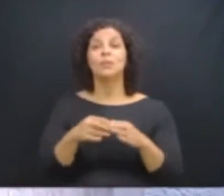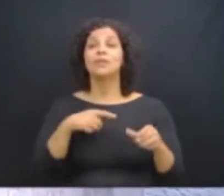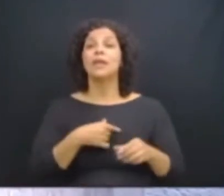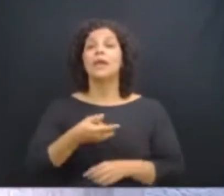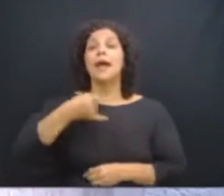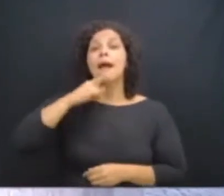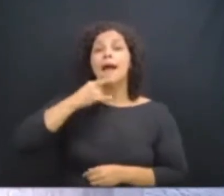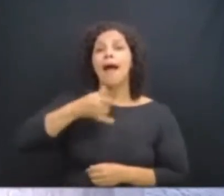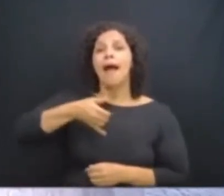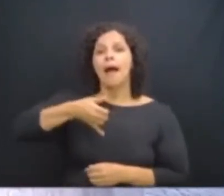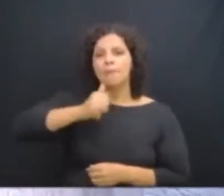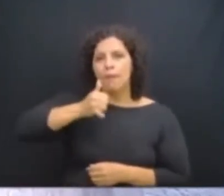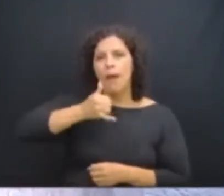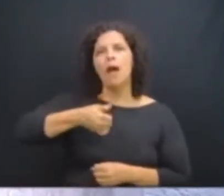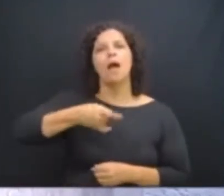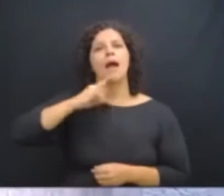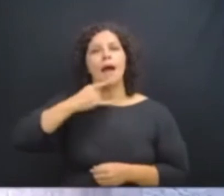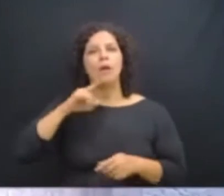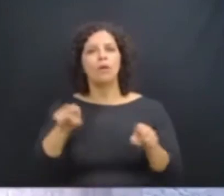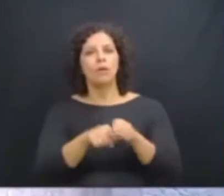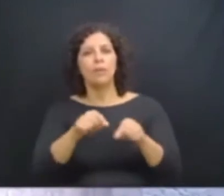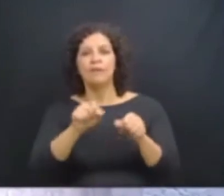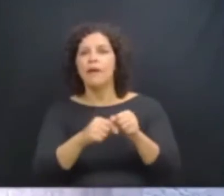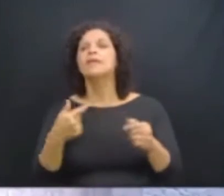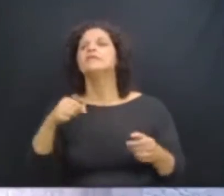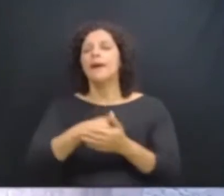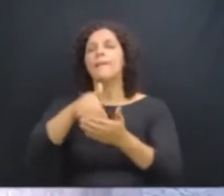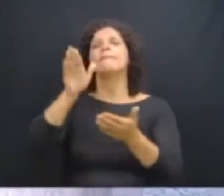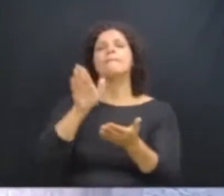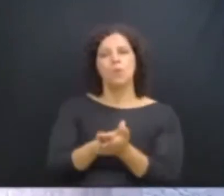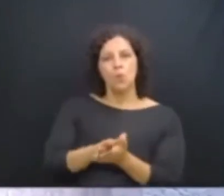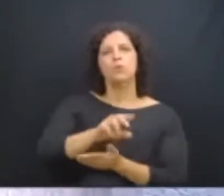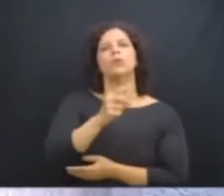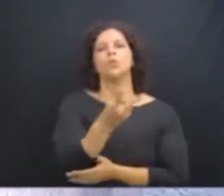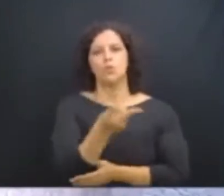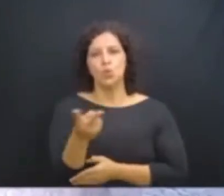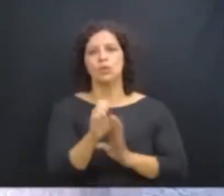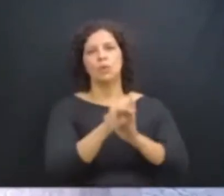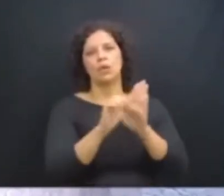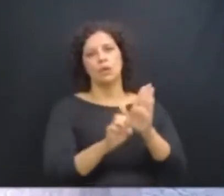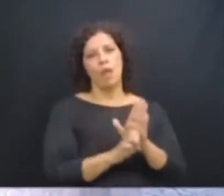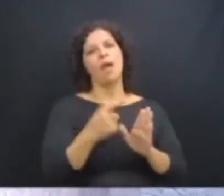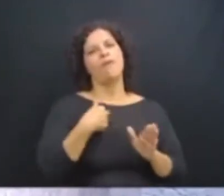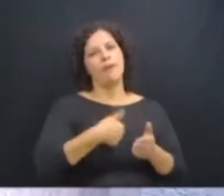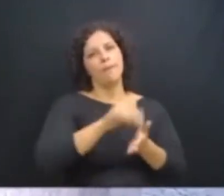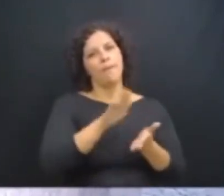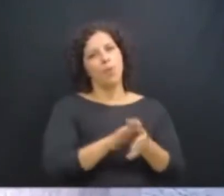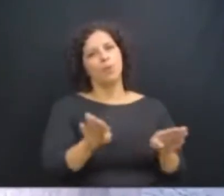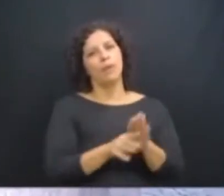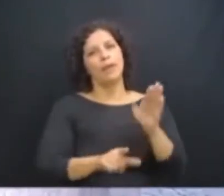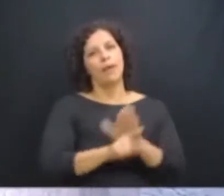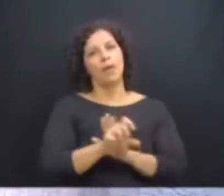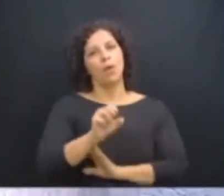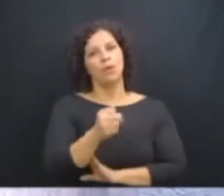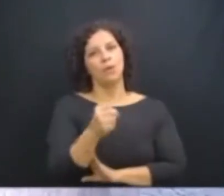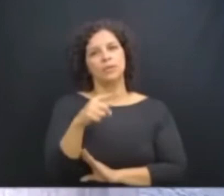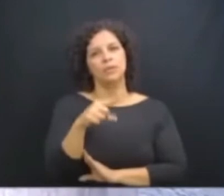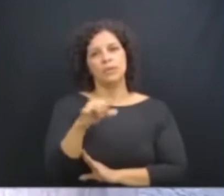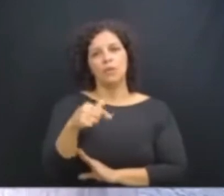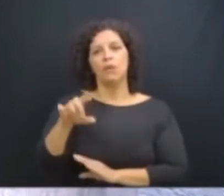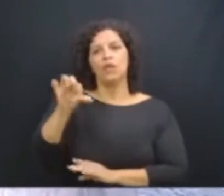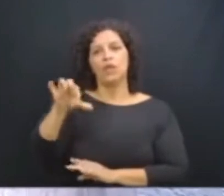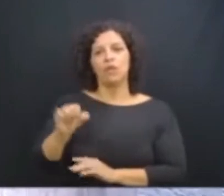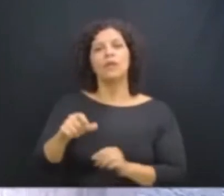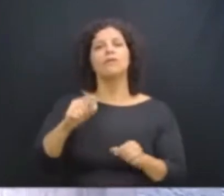alcoólicas, será aplicado o Estatuto da Criança e do Adolescente, que é a Lei 8.109 de 1990, e vou